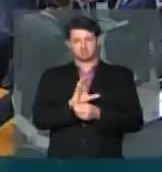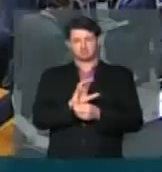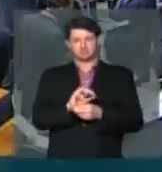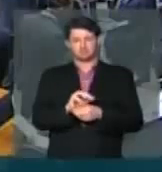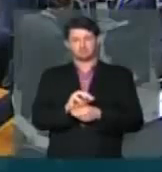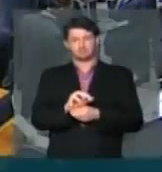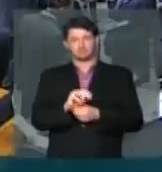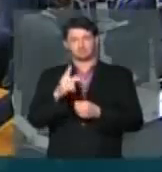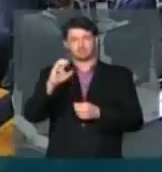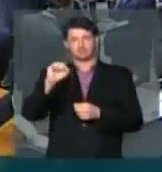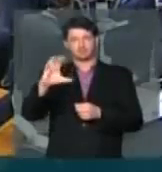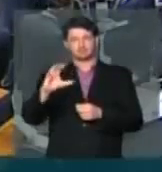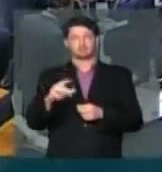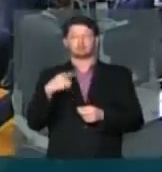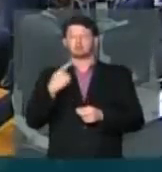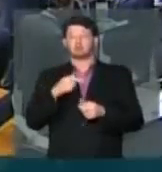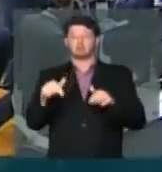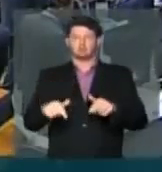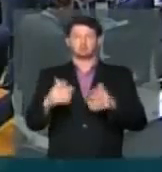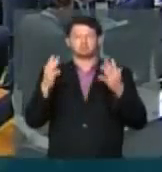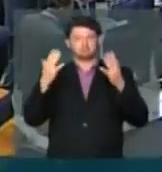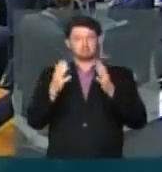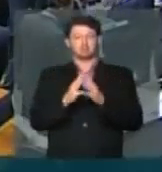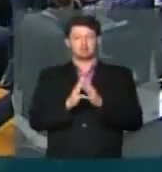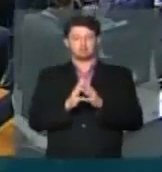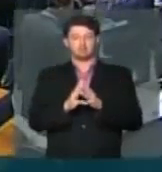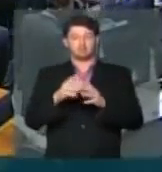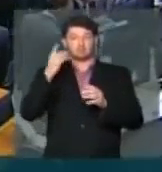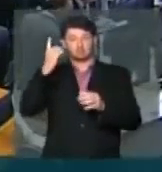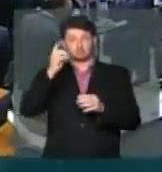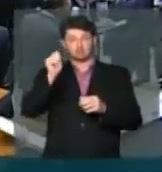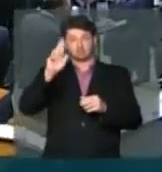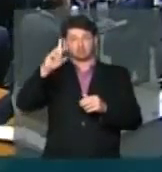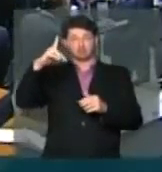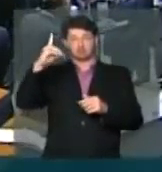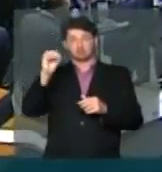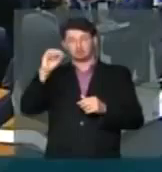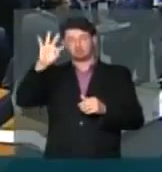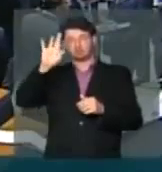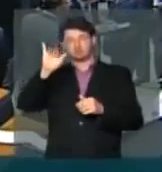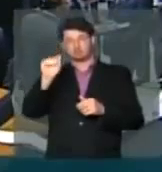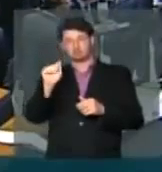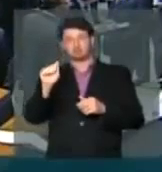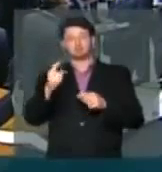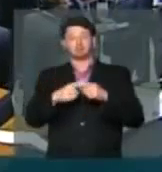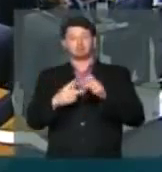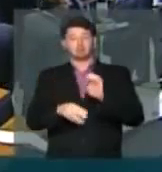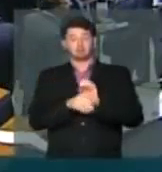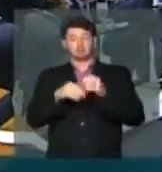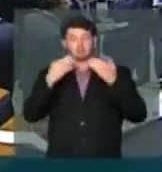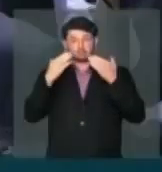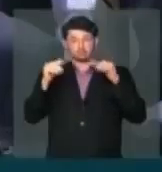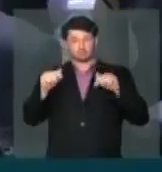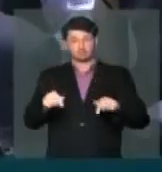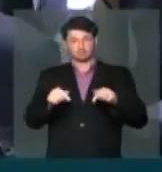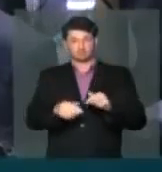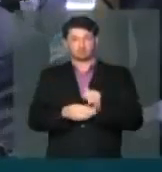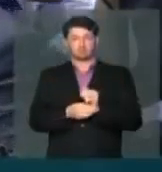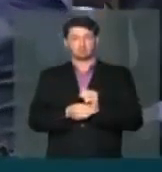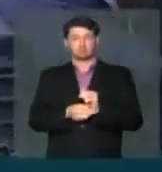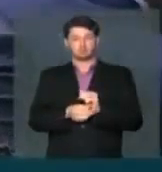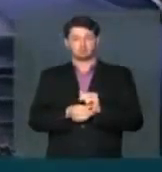Senhor Presidente, o PSC aqui quer parabenizar o deputado Arnaldo Farié de Sá pela emenda aqui apresentada.